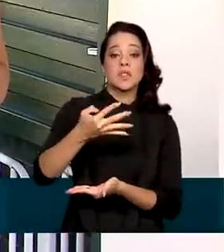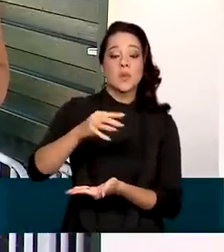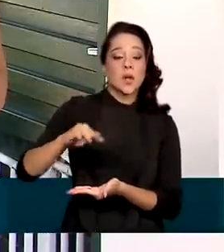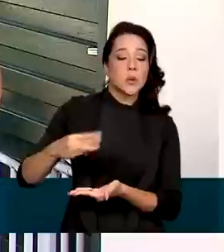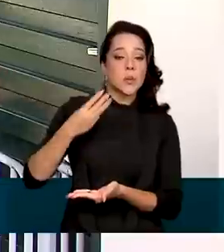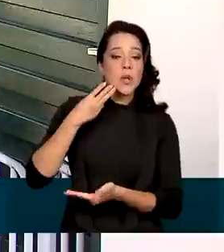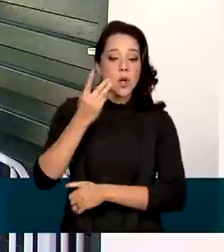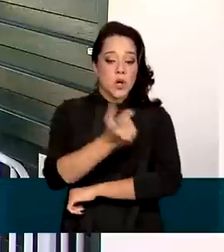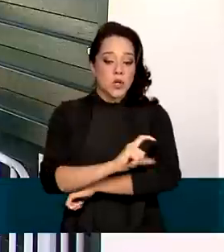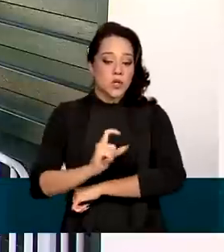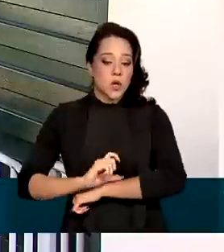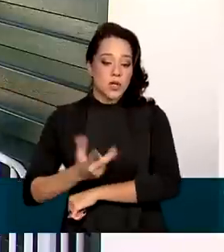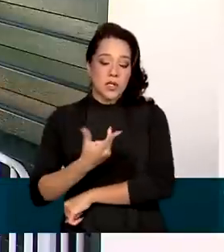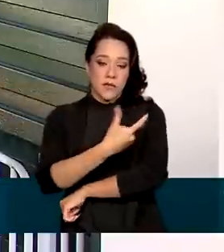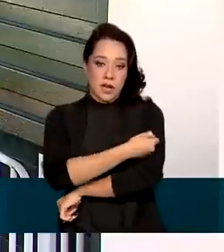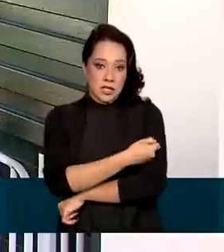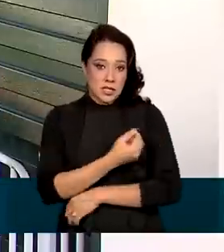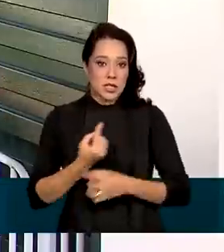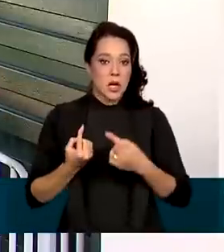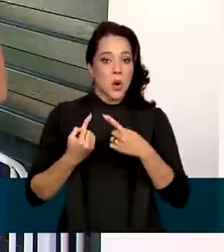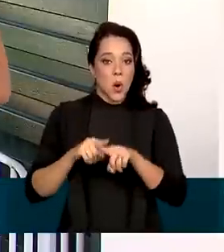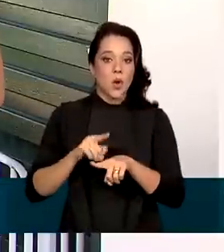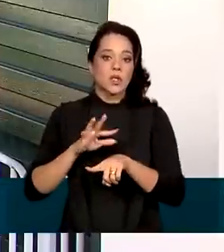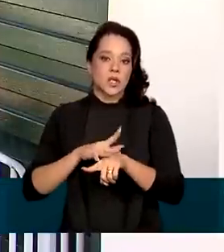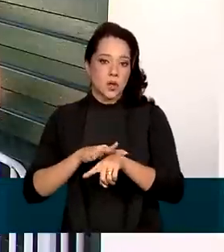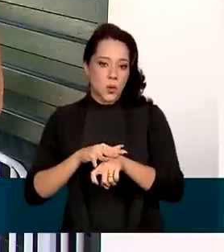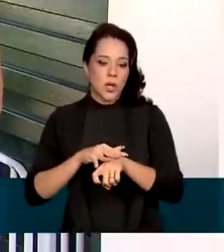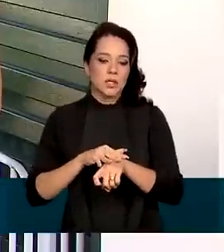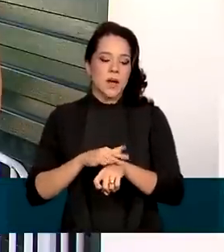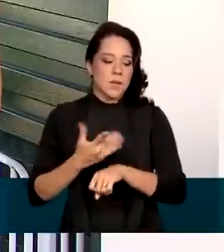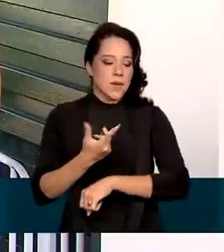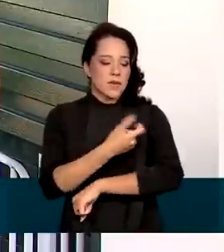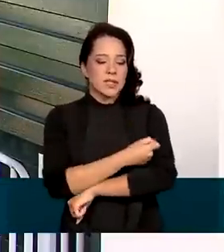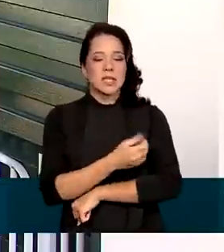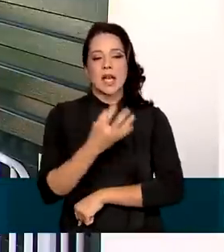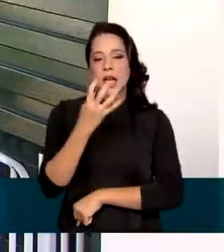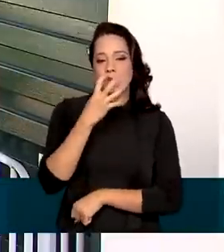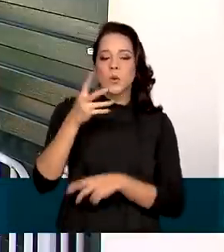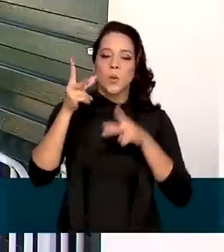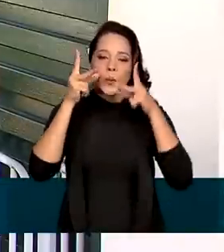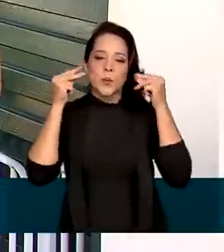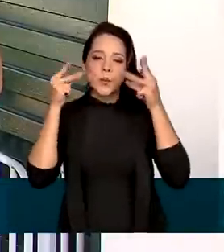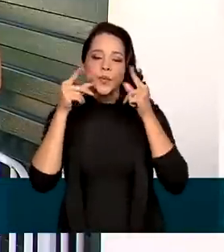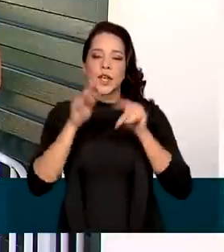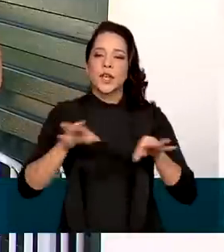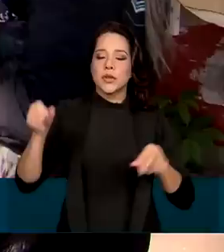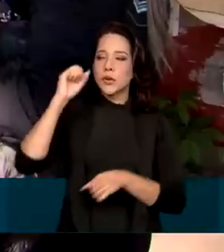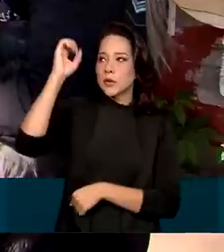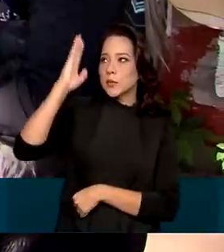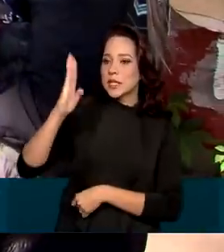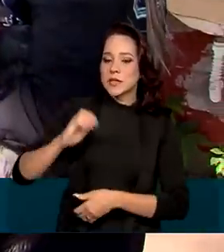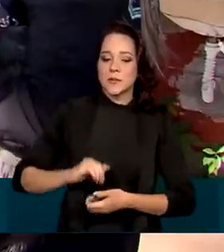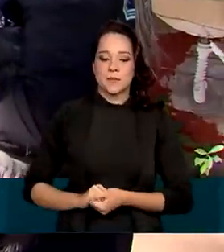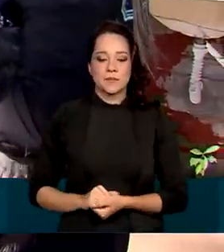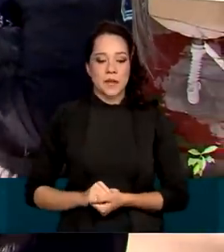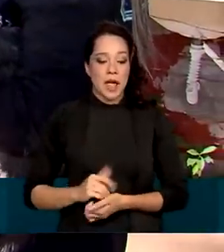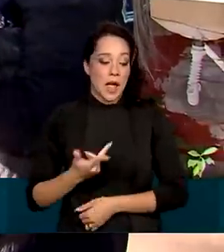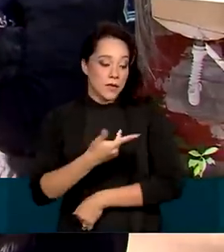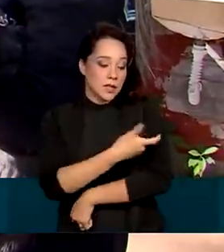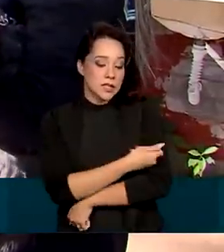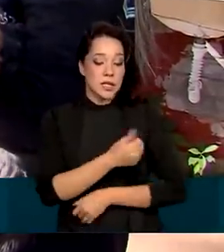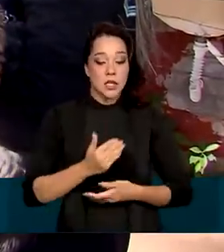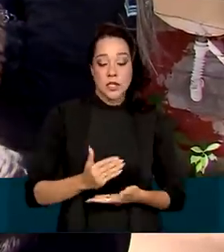de doses da vacina contra a infecção para imunizar cães e gatos em todo o país. A vacina é